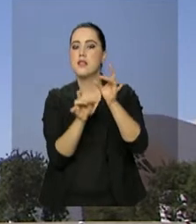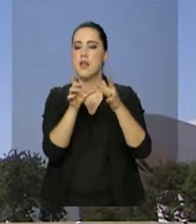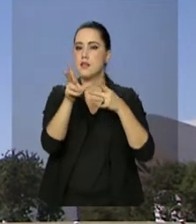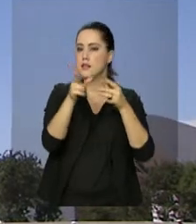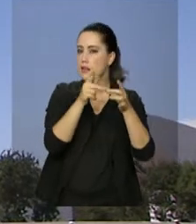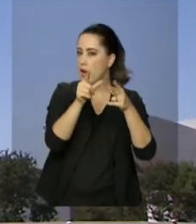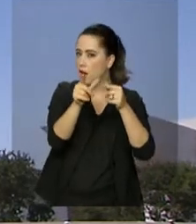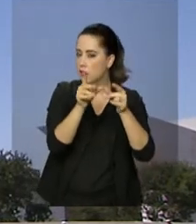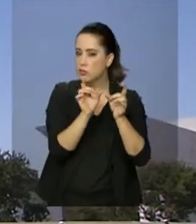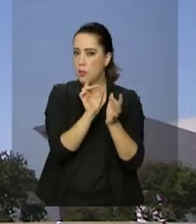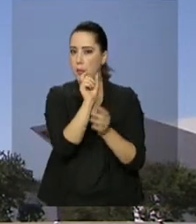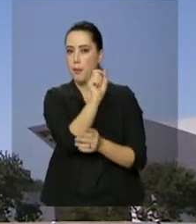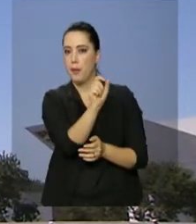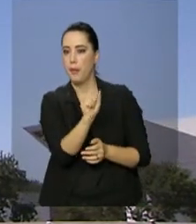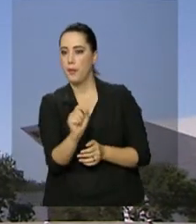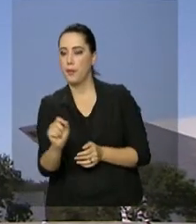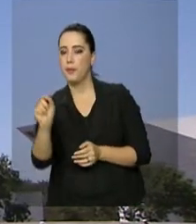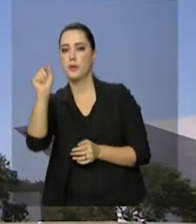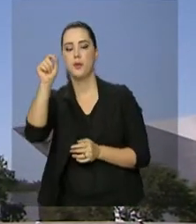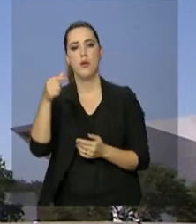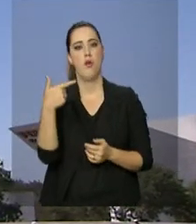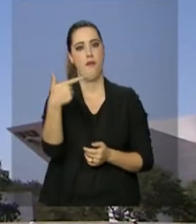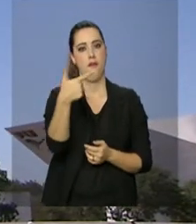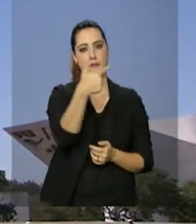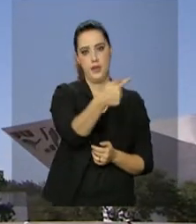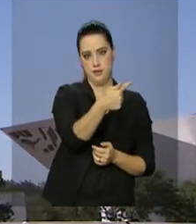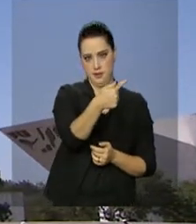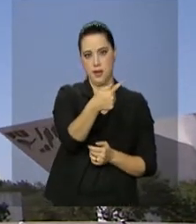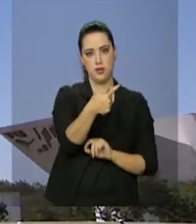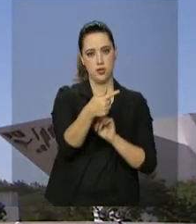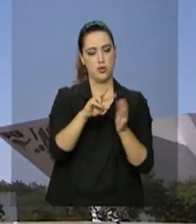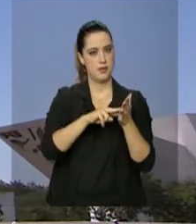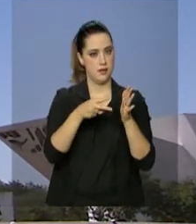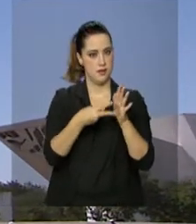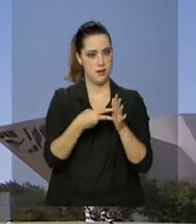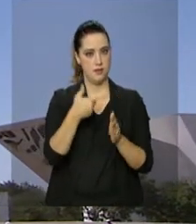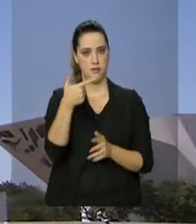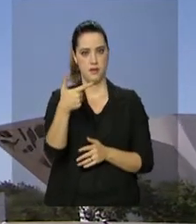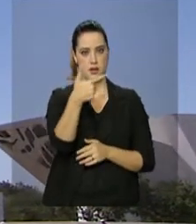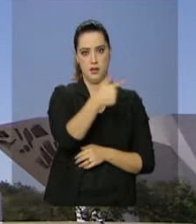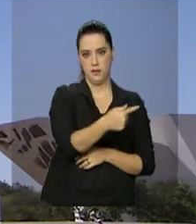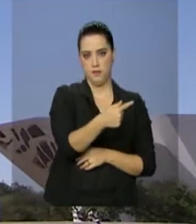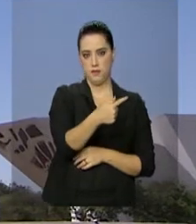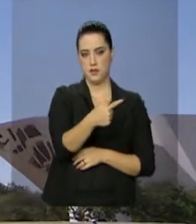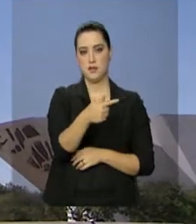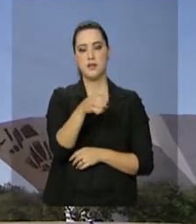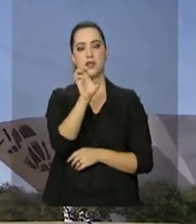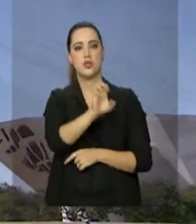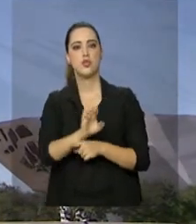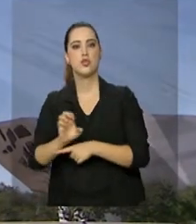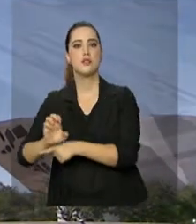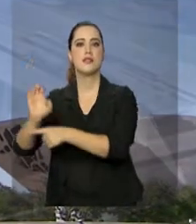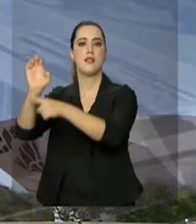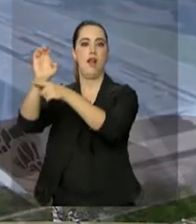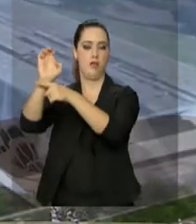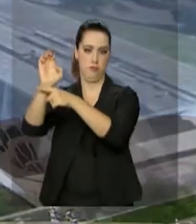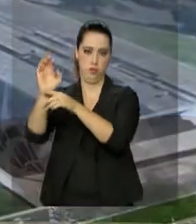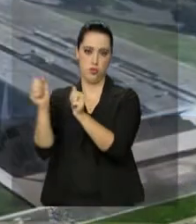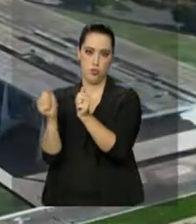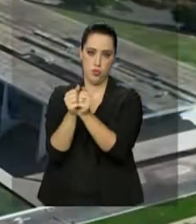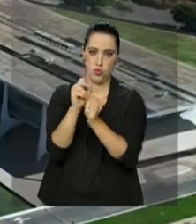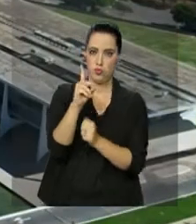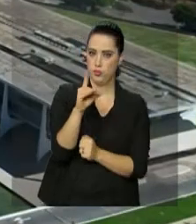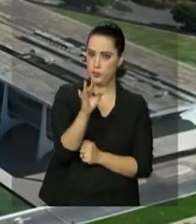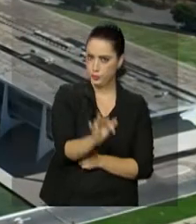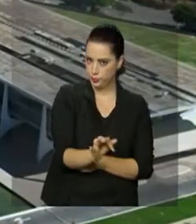estrelas que estão hoje na bandeira nacional representam as 27 unidades da Federação Brasileira. Ao meu lado,